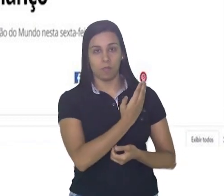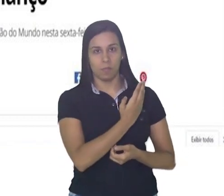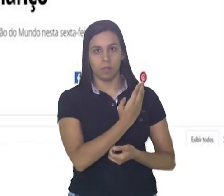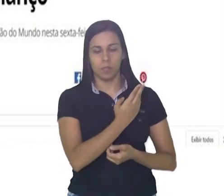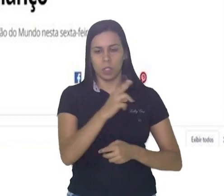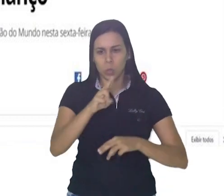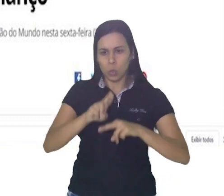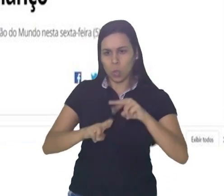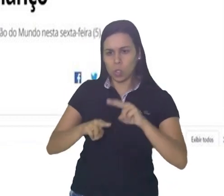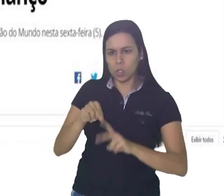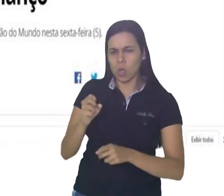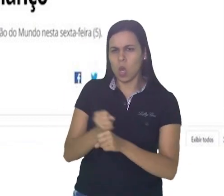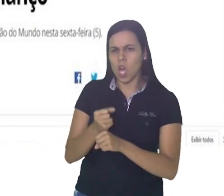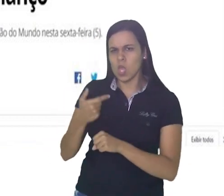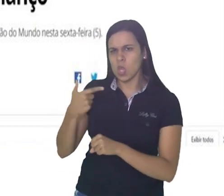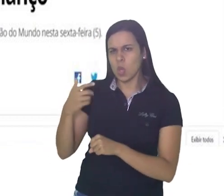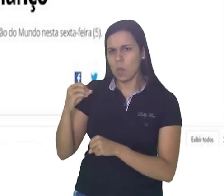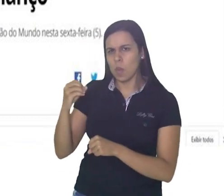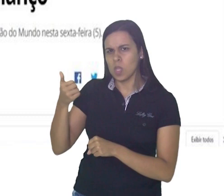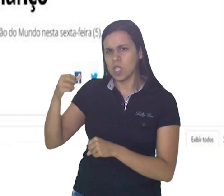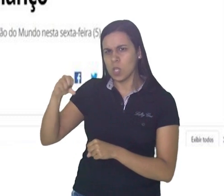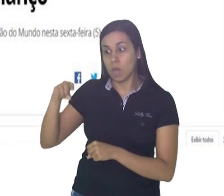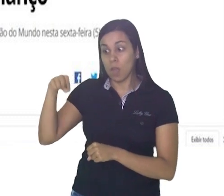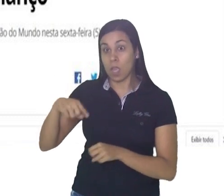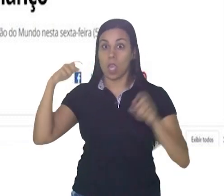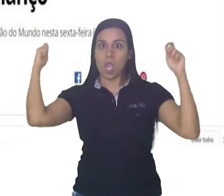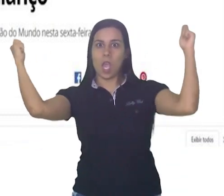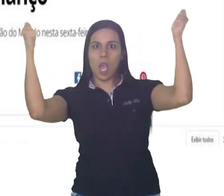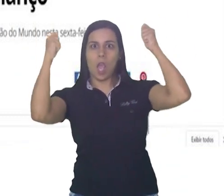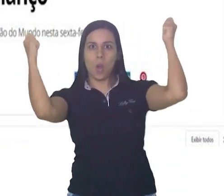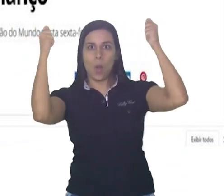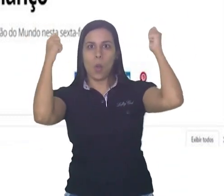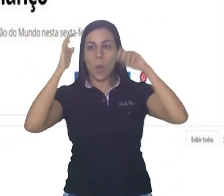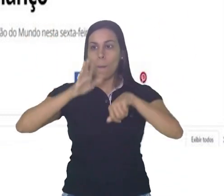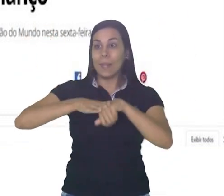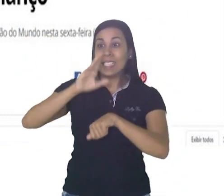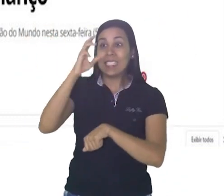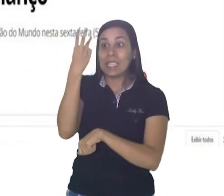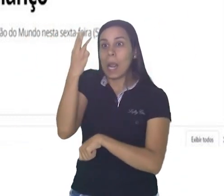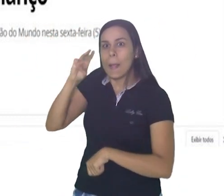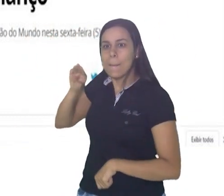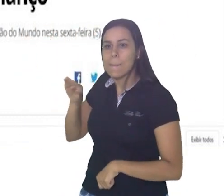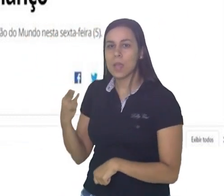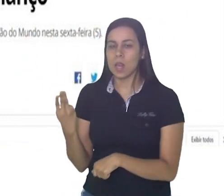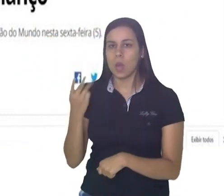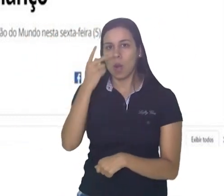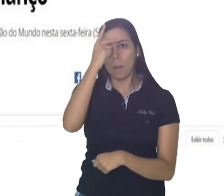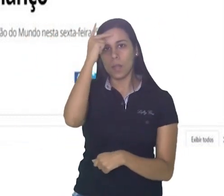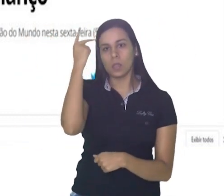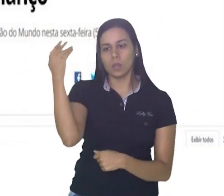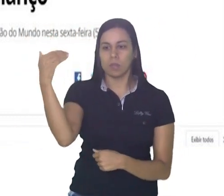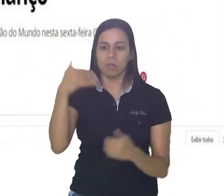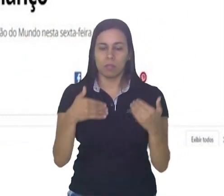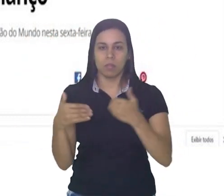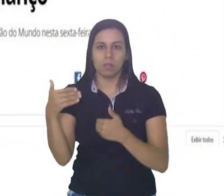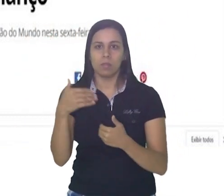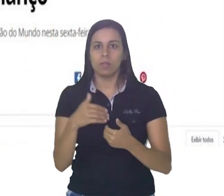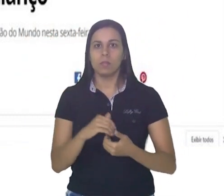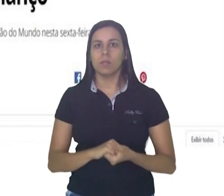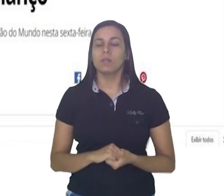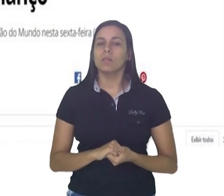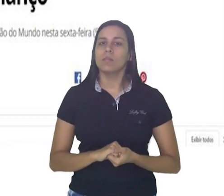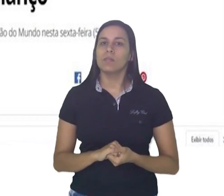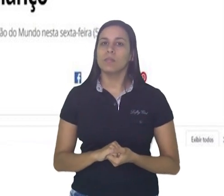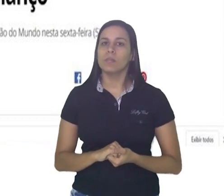São João 2019 de Caruaru. Mais de 3 milhões de pessoas passaram pela festa. Veja o